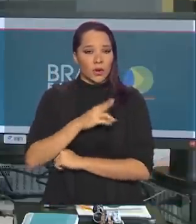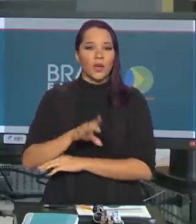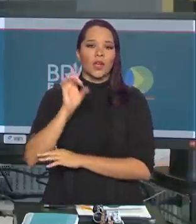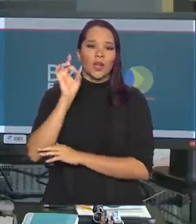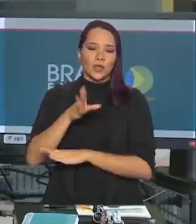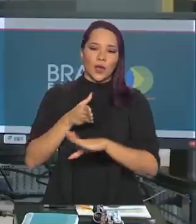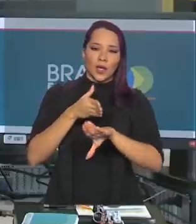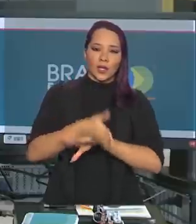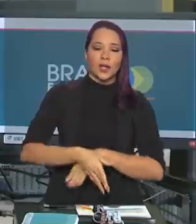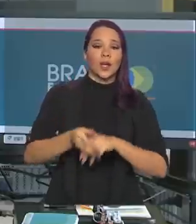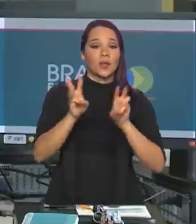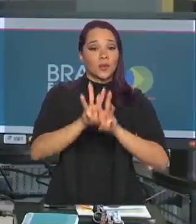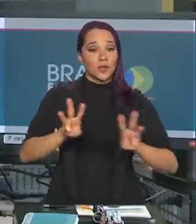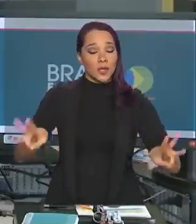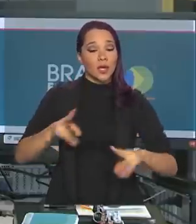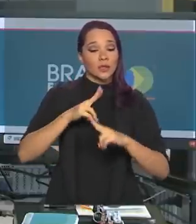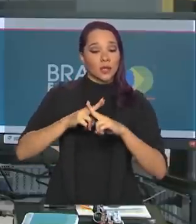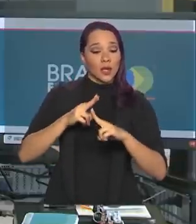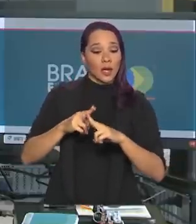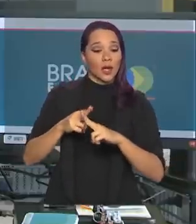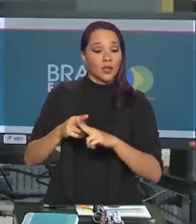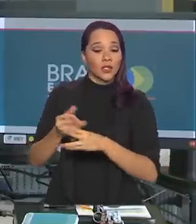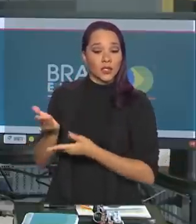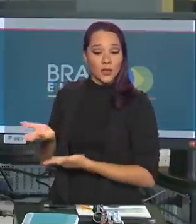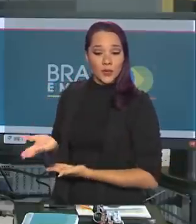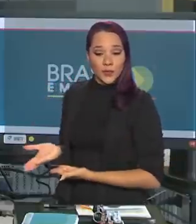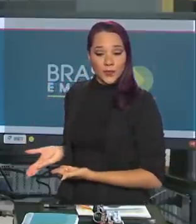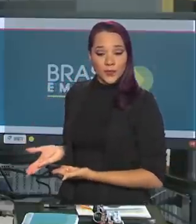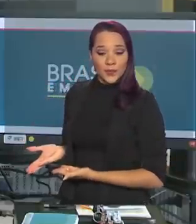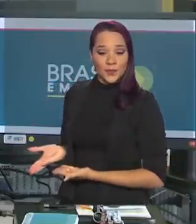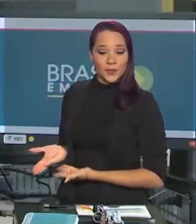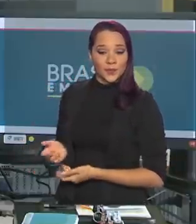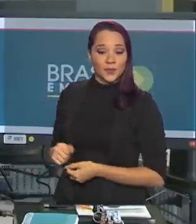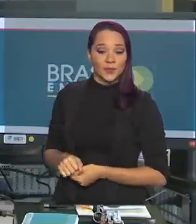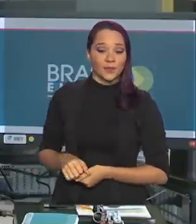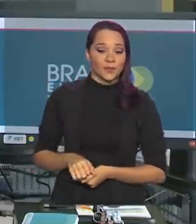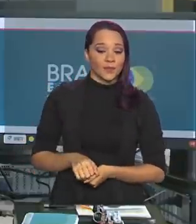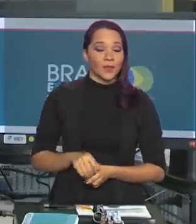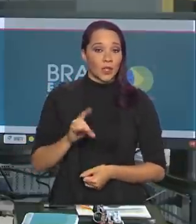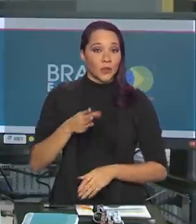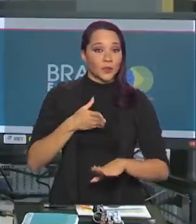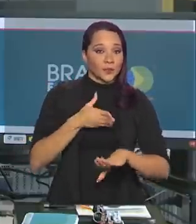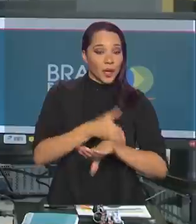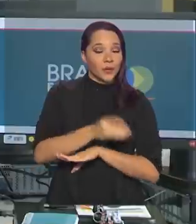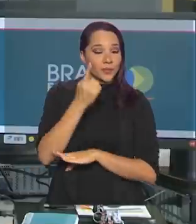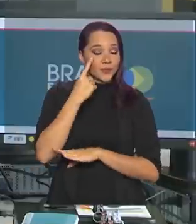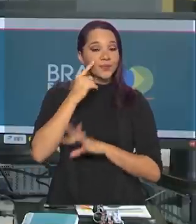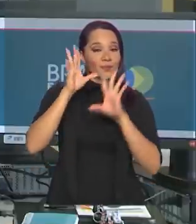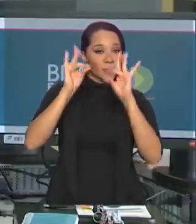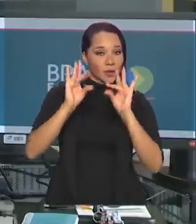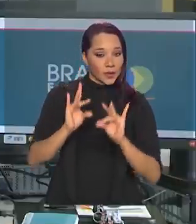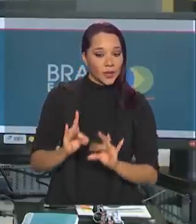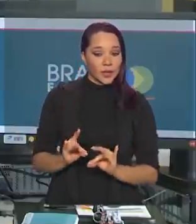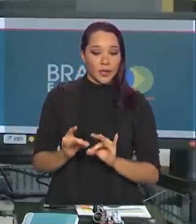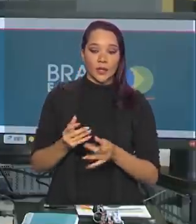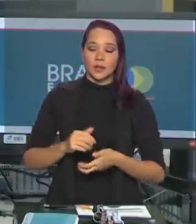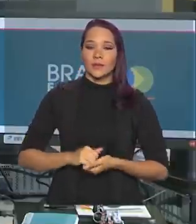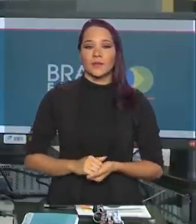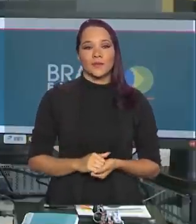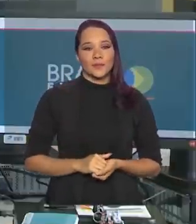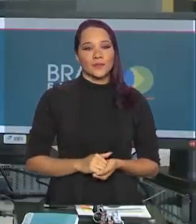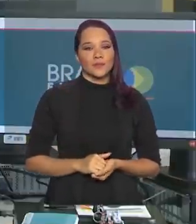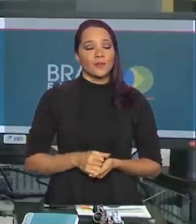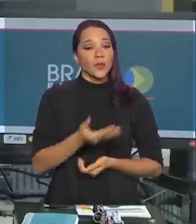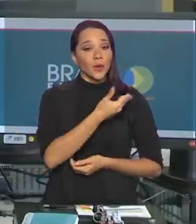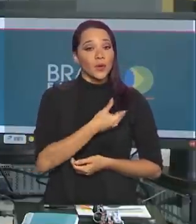basta entrar no site da Caixa Econômica Federal, no endereço auxílio.caixa.gov.br.